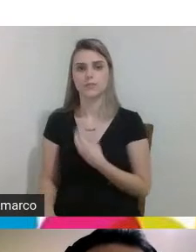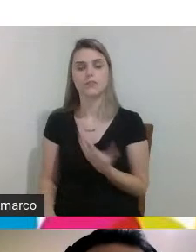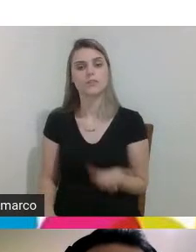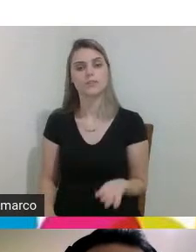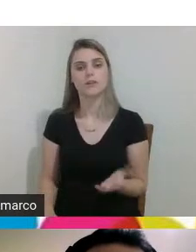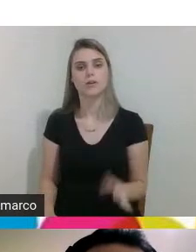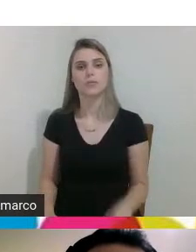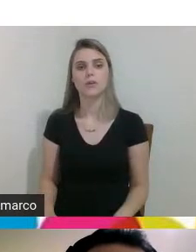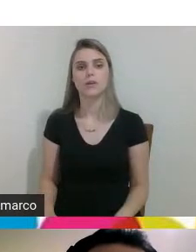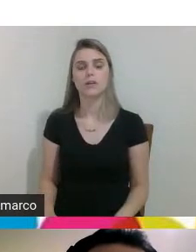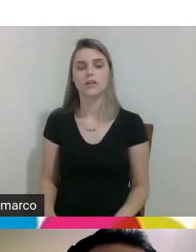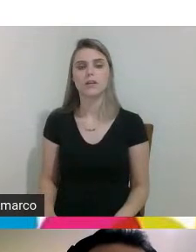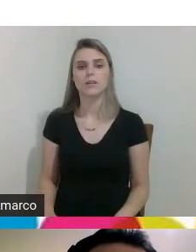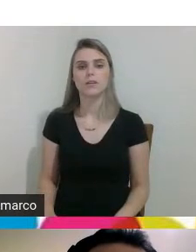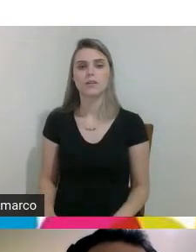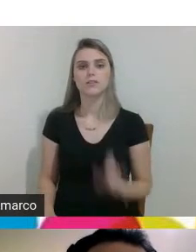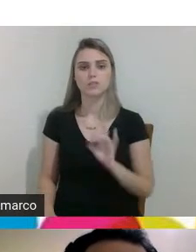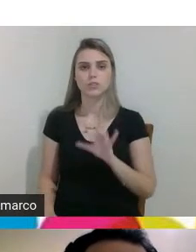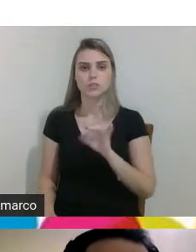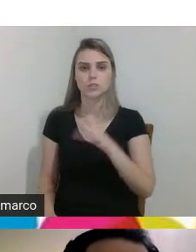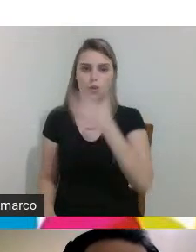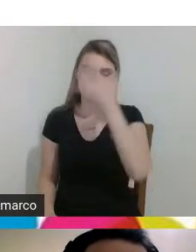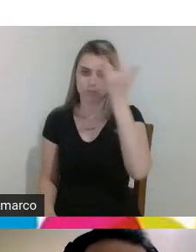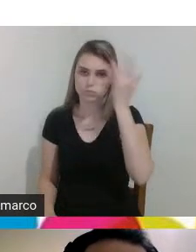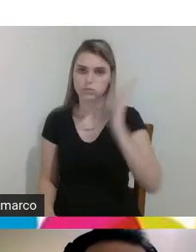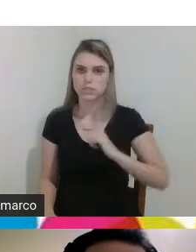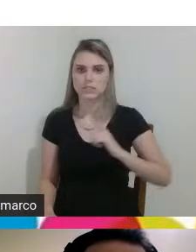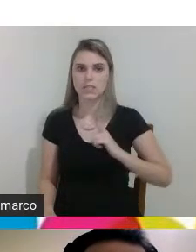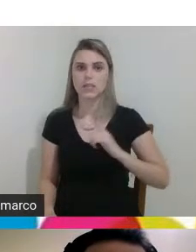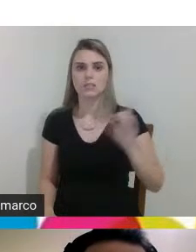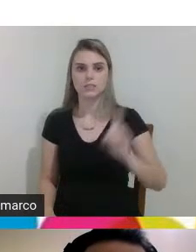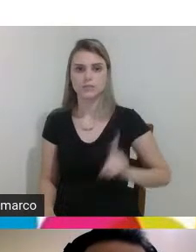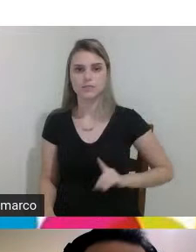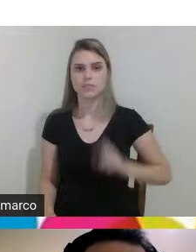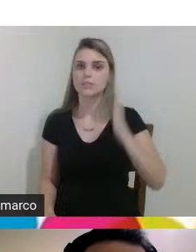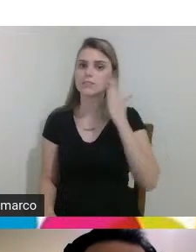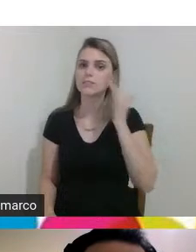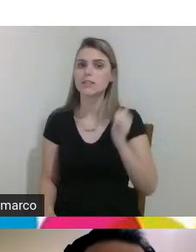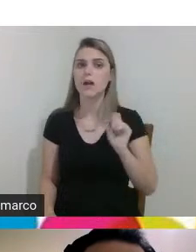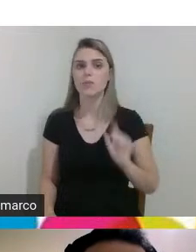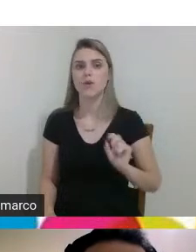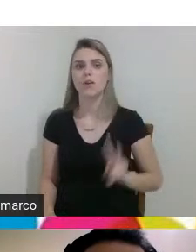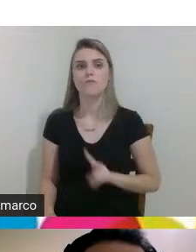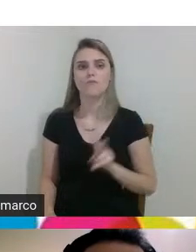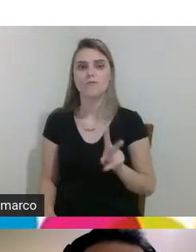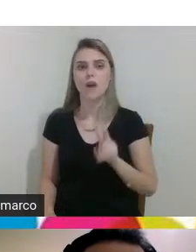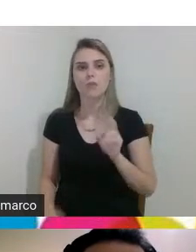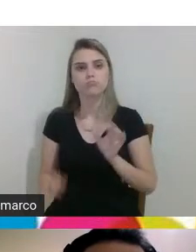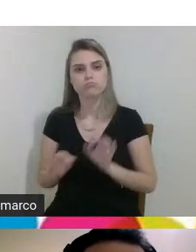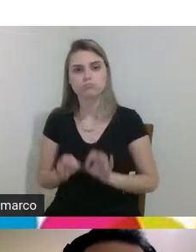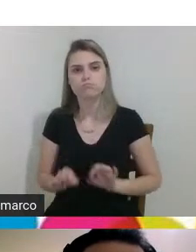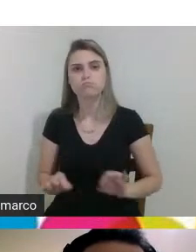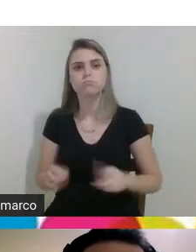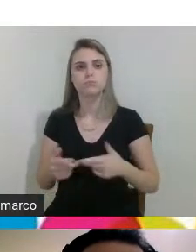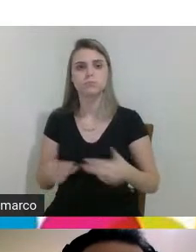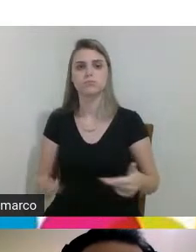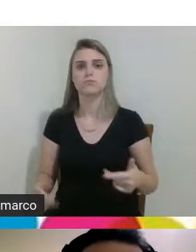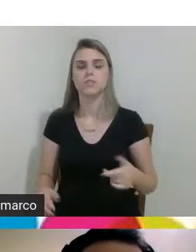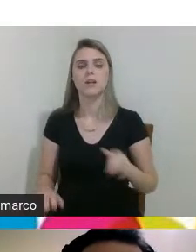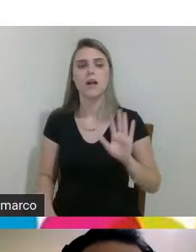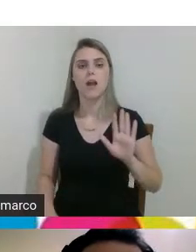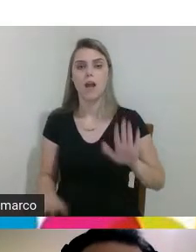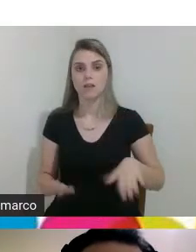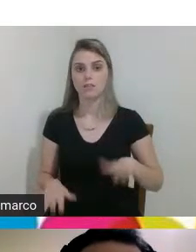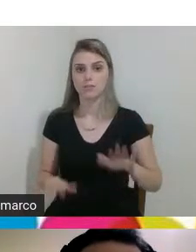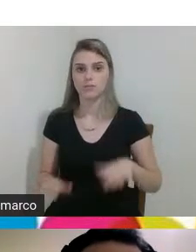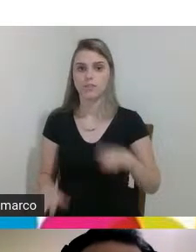somente quem tem uma deficiência sabe dar valor para essas pequenas causas esses pequenos detalhes que muitas vezes a mente